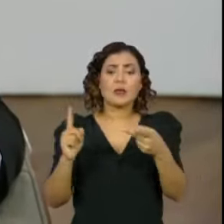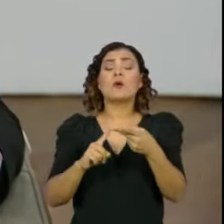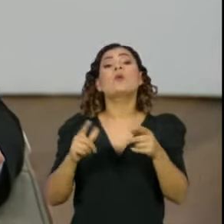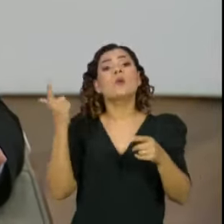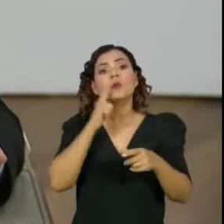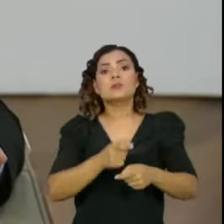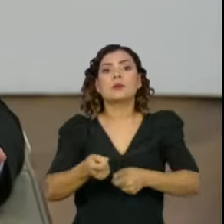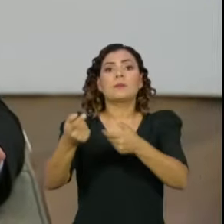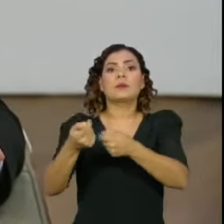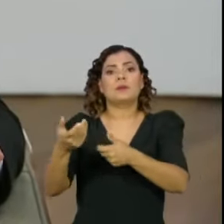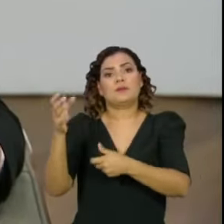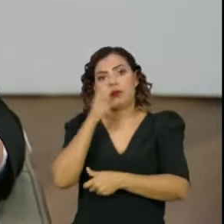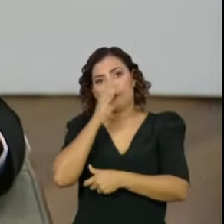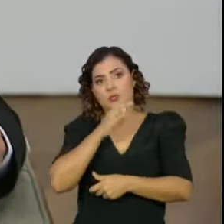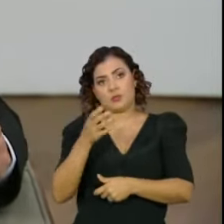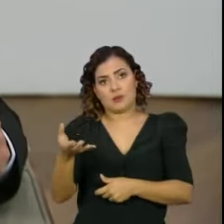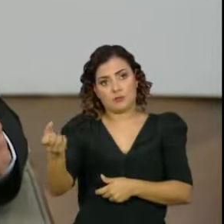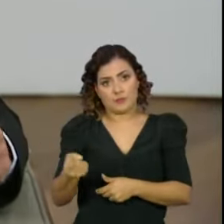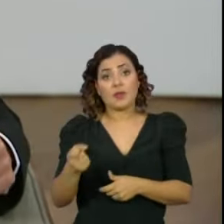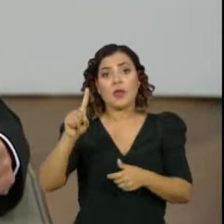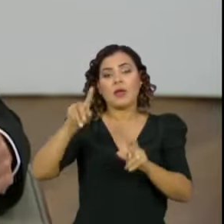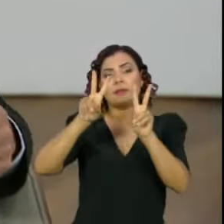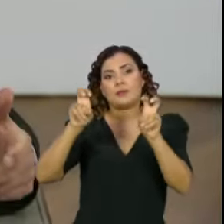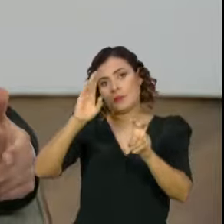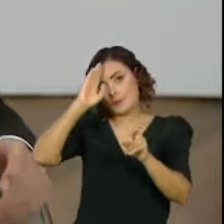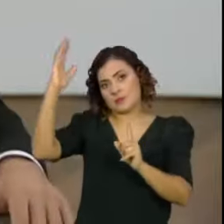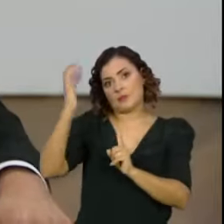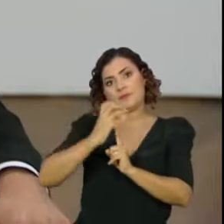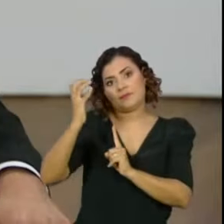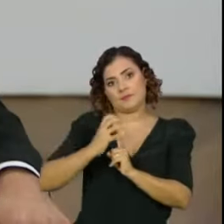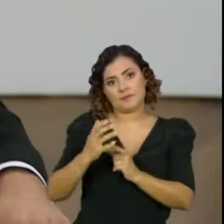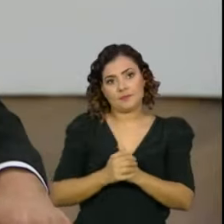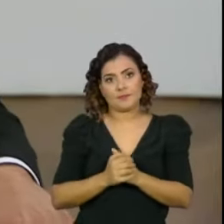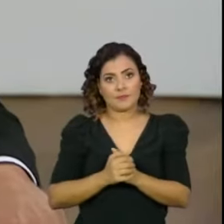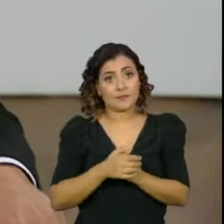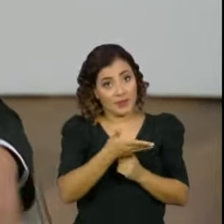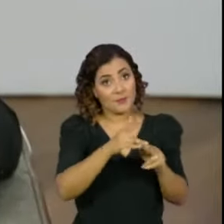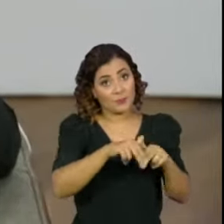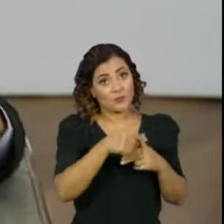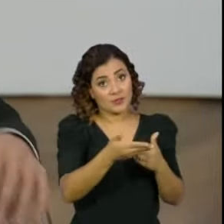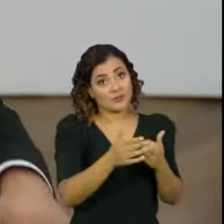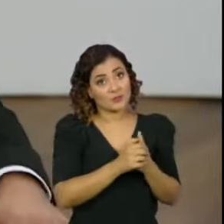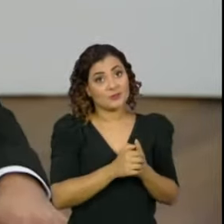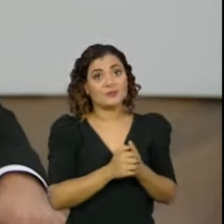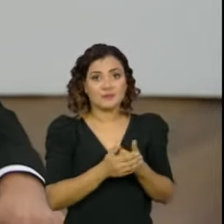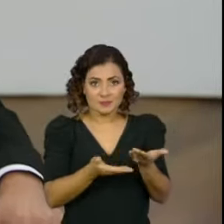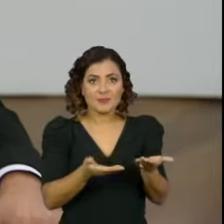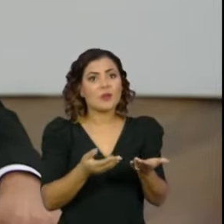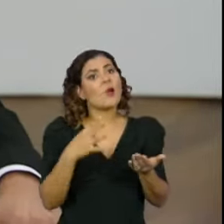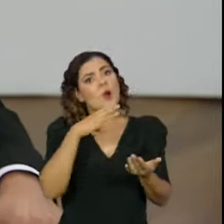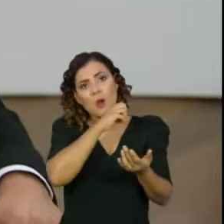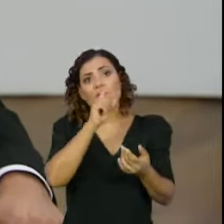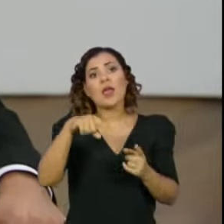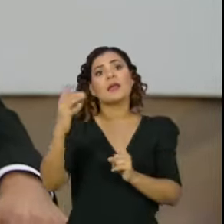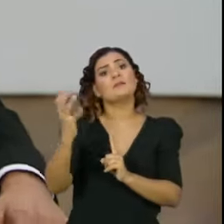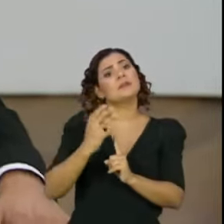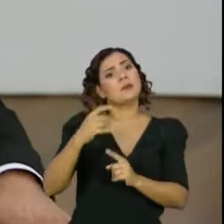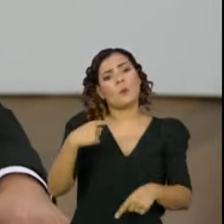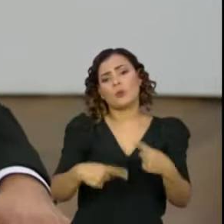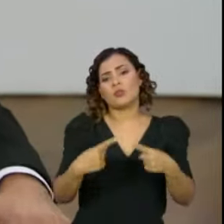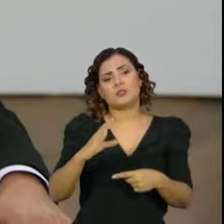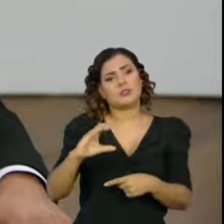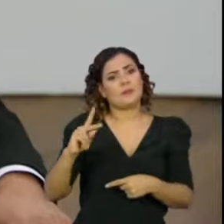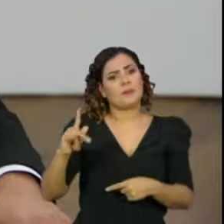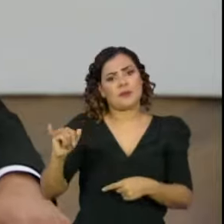permita o auxílio emergencial às pessoas. Essa é a maior pressão que a gente recebe da sociedade e justa. Mas, evidentemente, é uma pressão política da